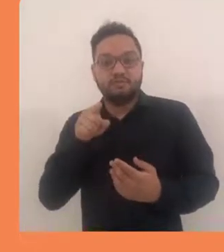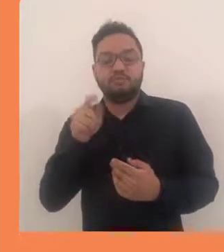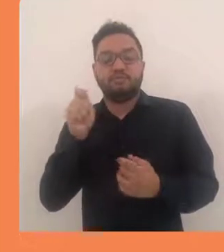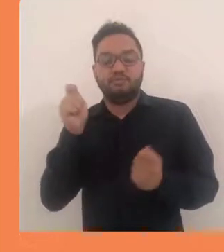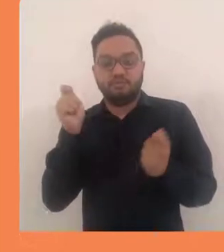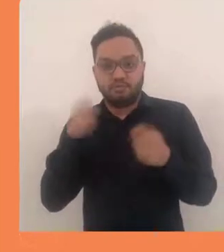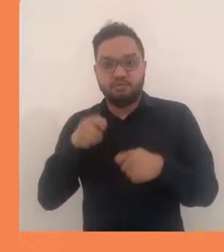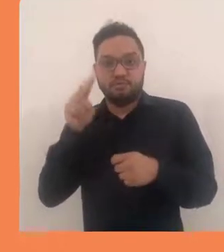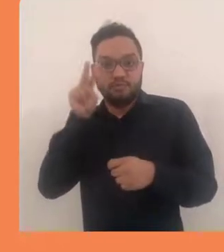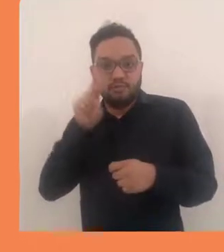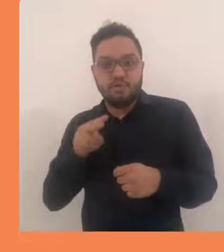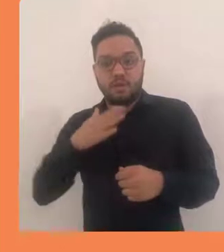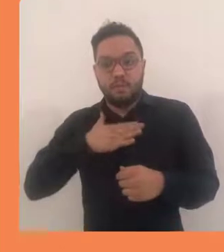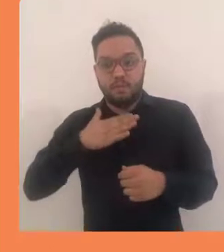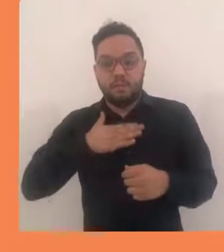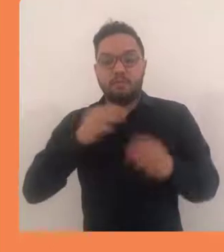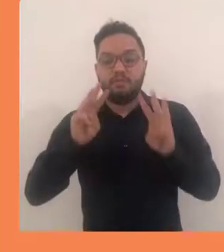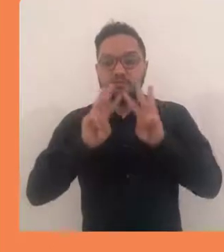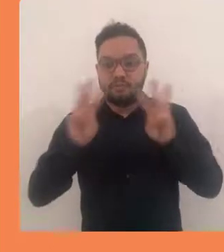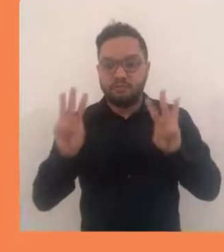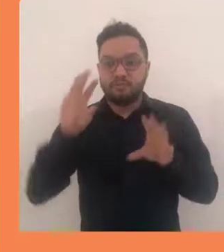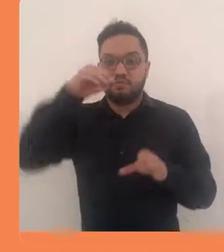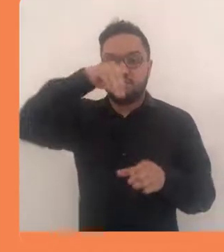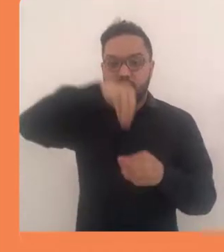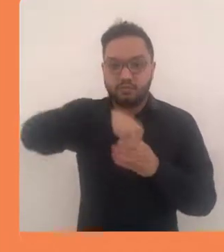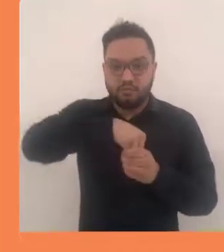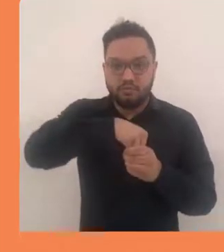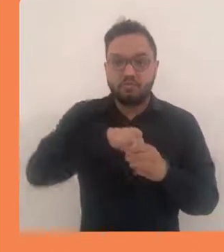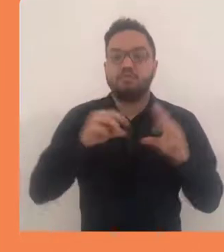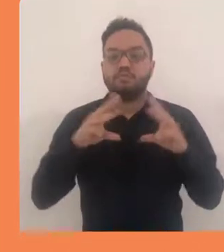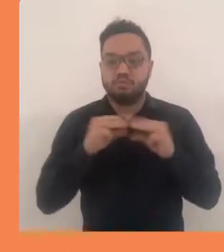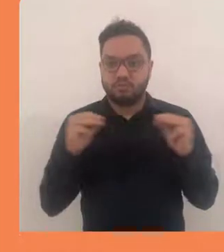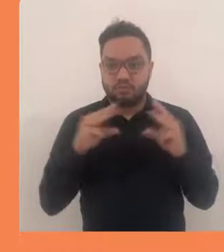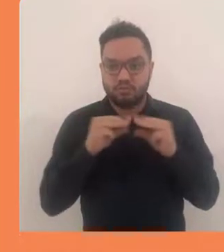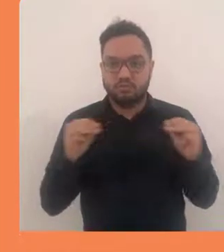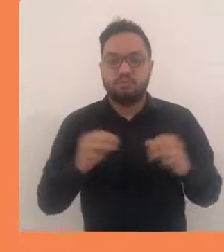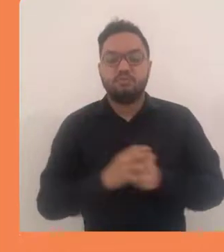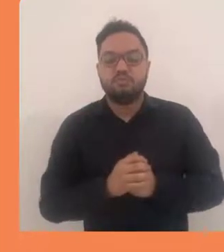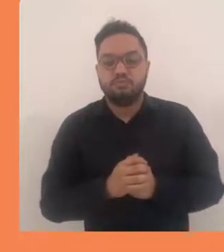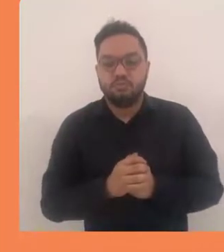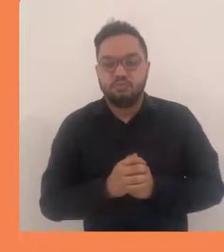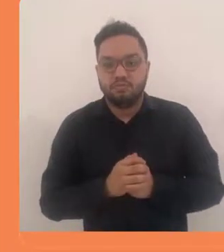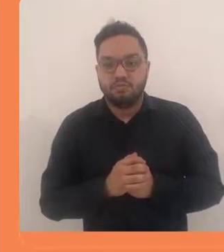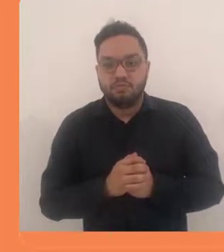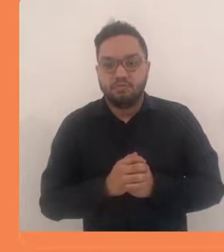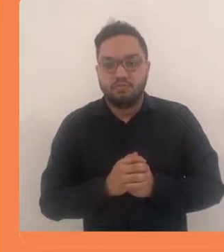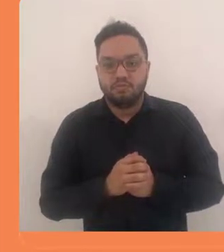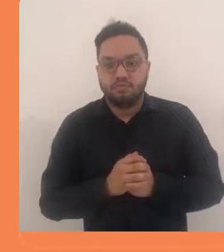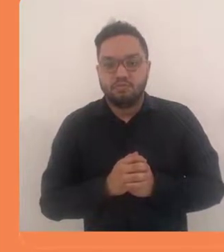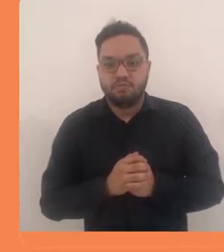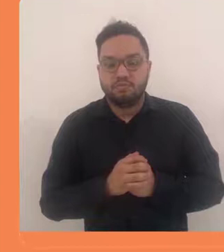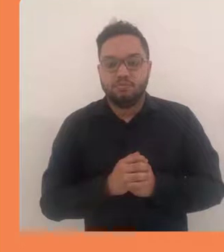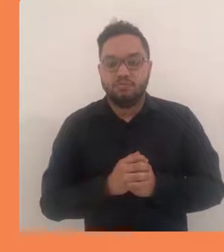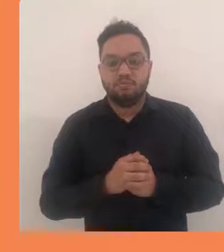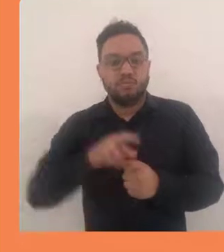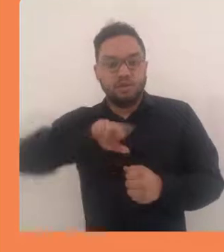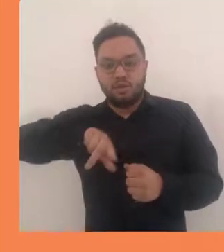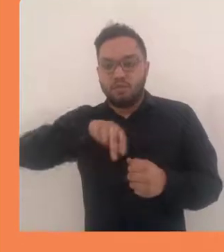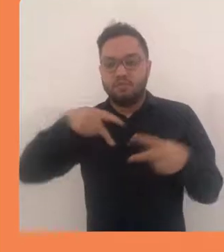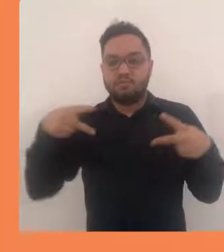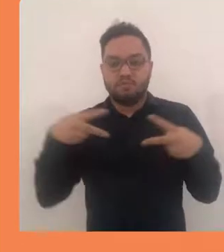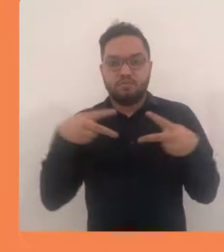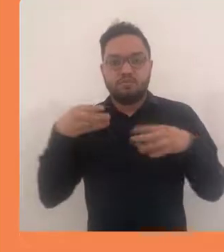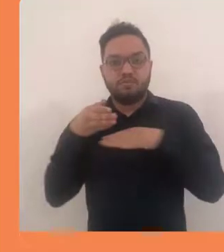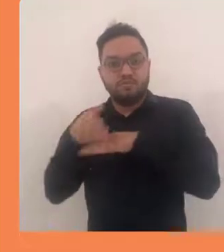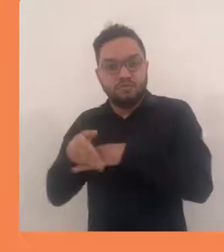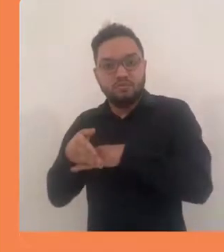vai carregar então a minha página dentro do Moodle. Então eu não criei um link